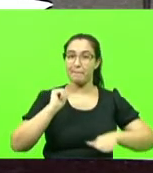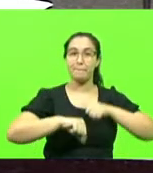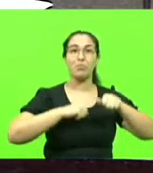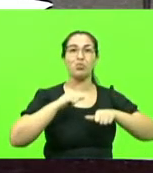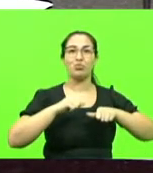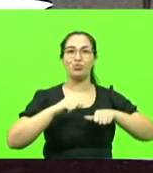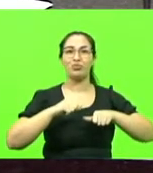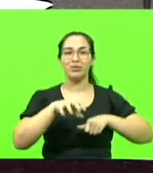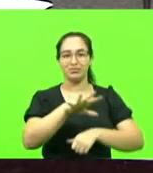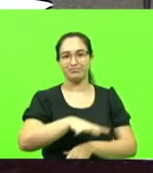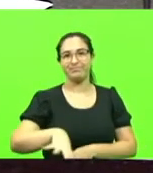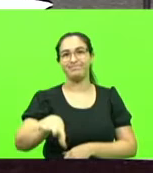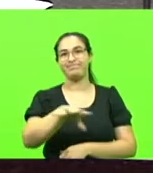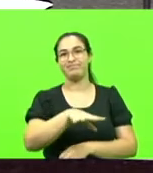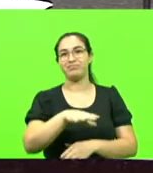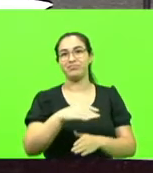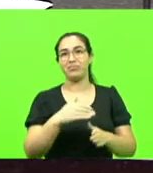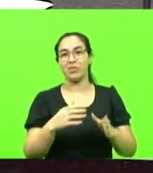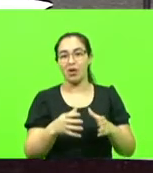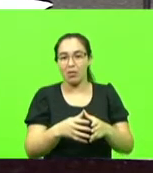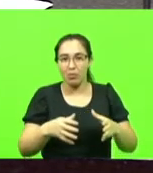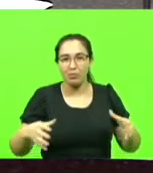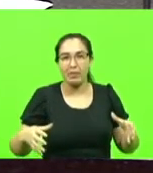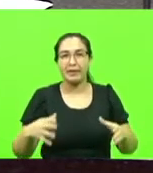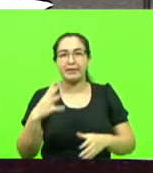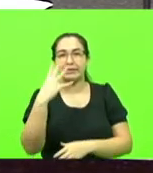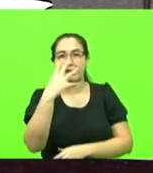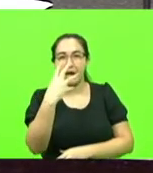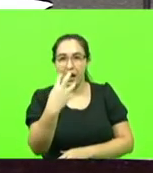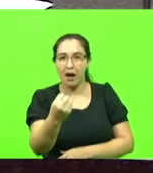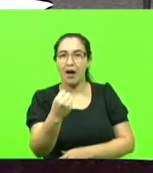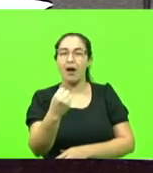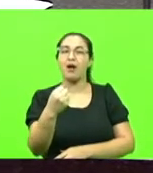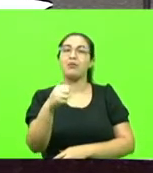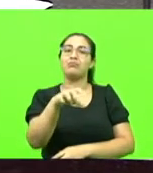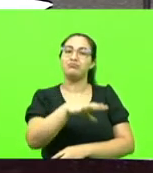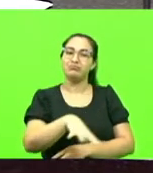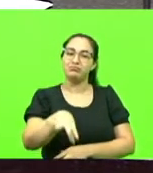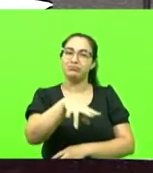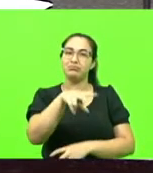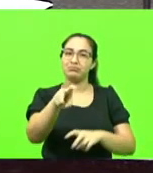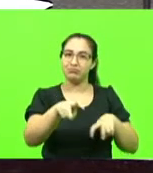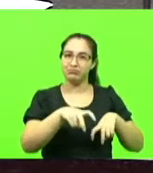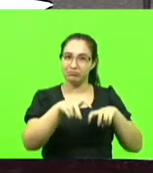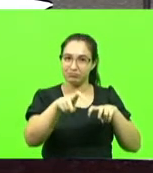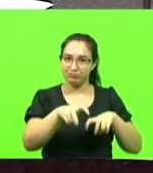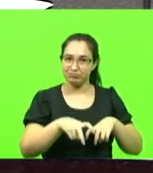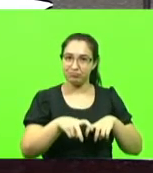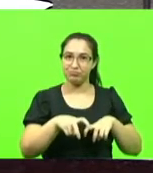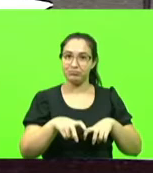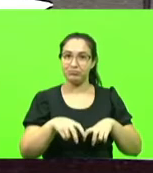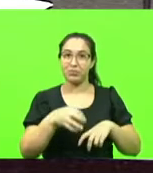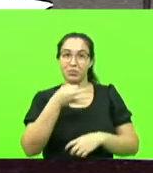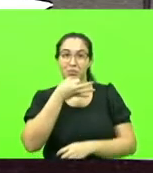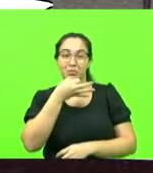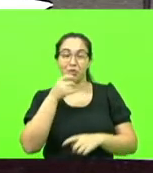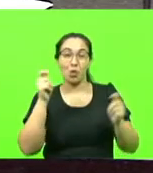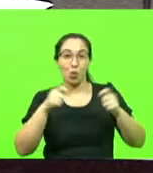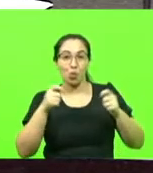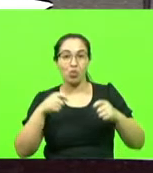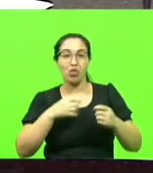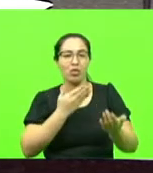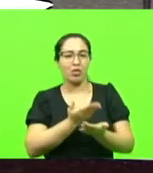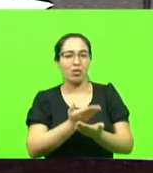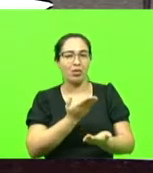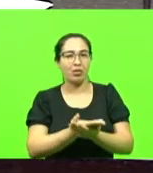a atratividade no campo, dando possibilidades de escolha e estudos para os